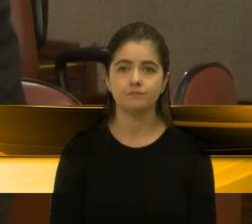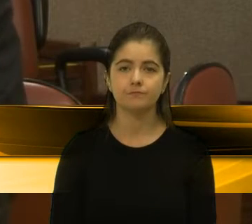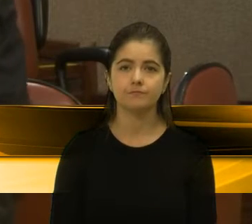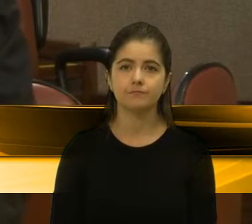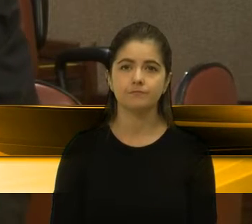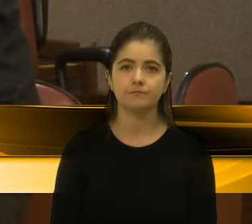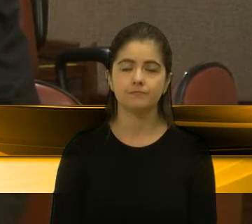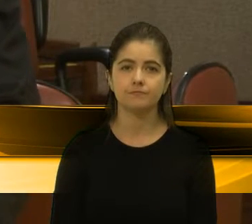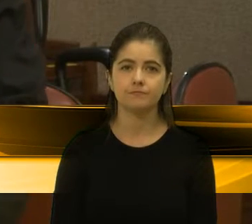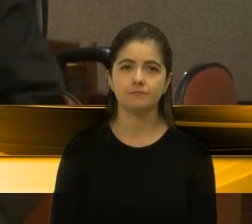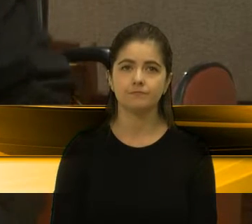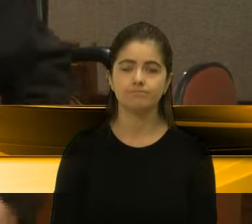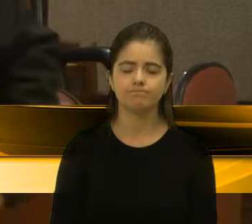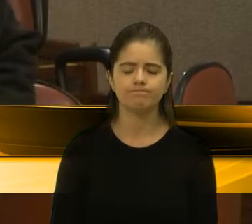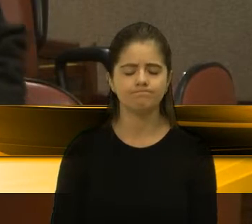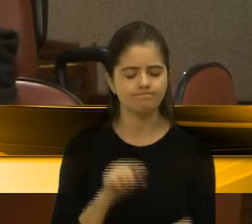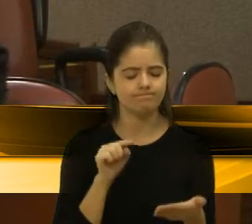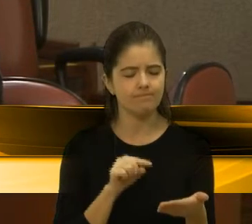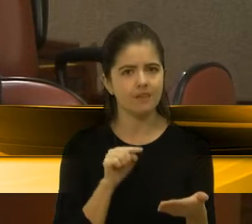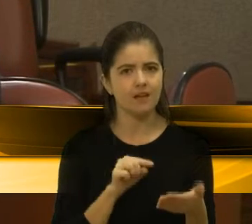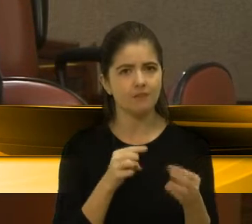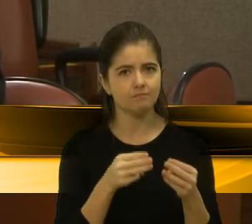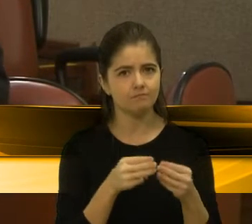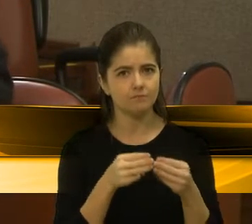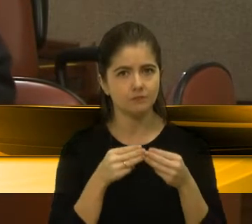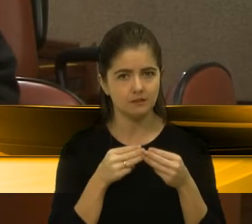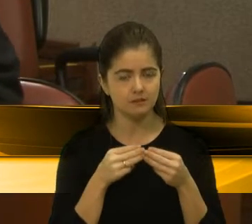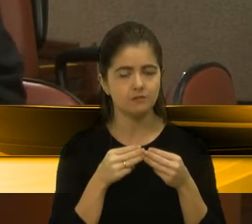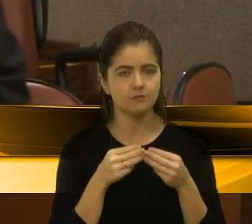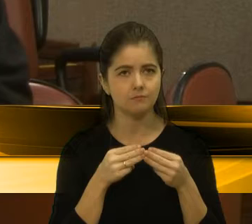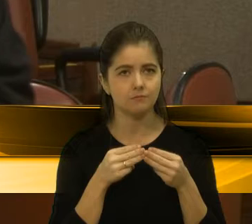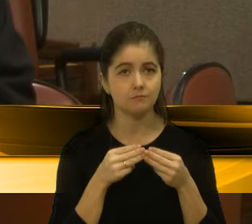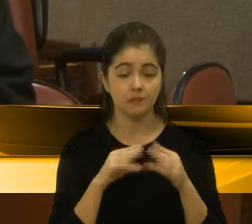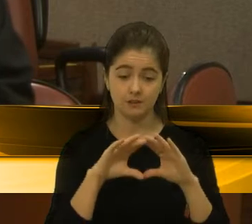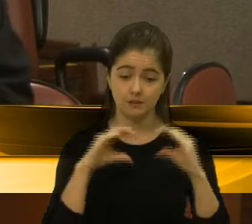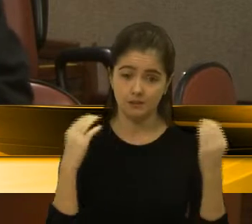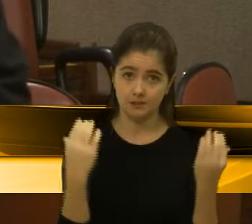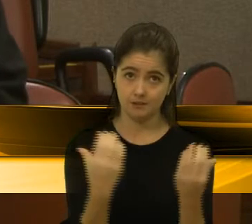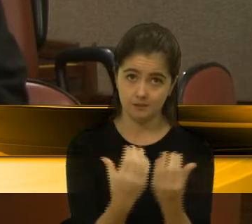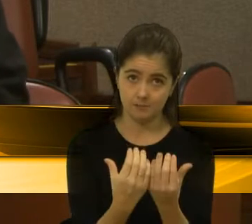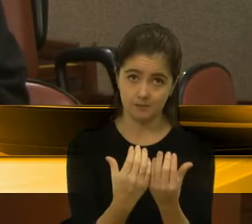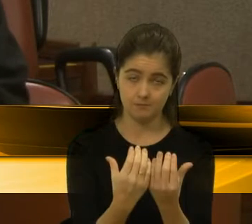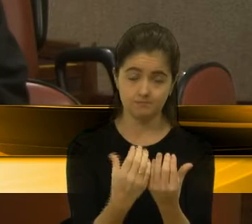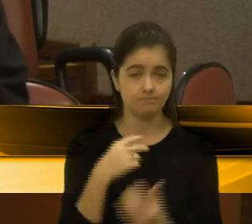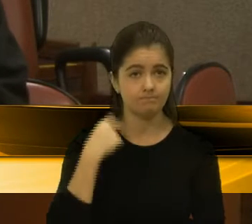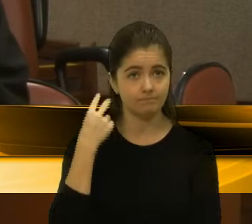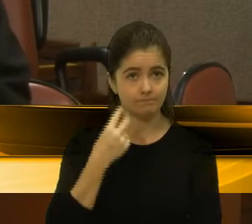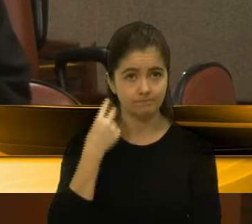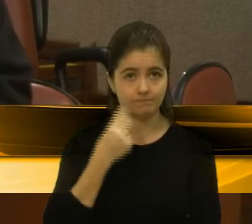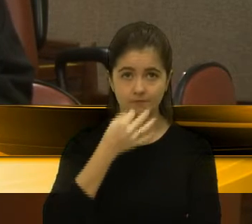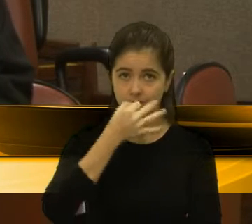eu acho que com esta moção a Câmara Municipal, o Poder Legislativo de Caxias do Sul,